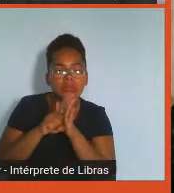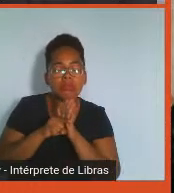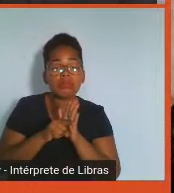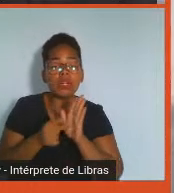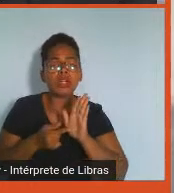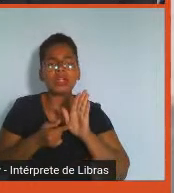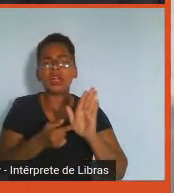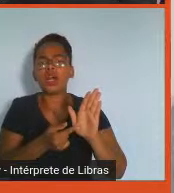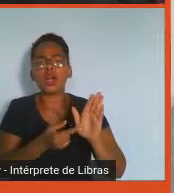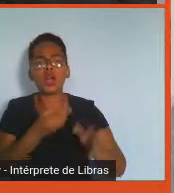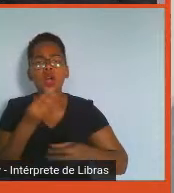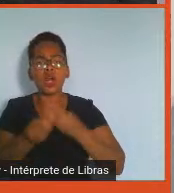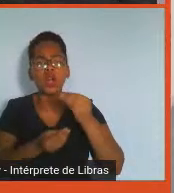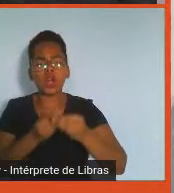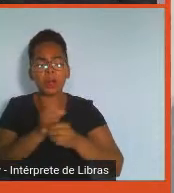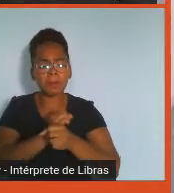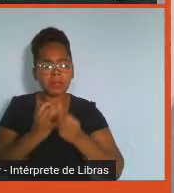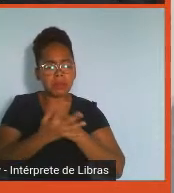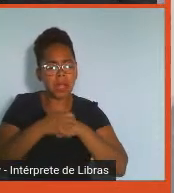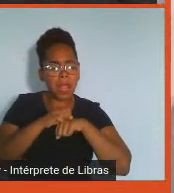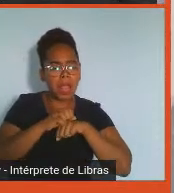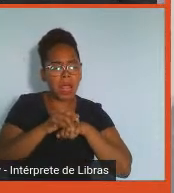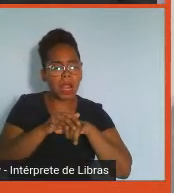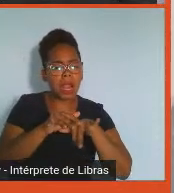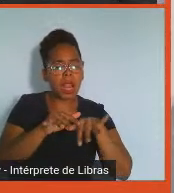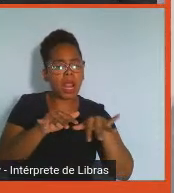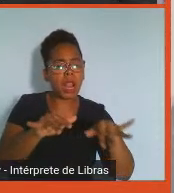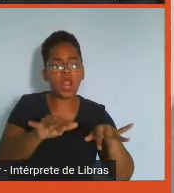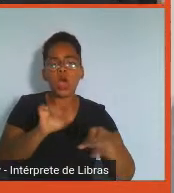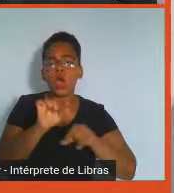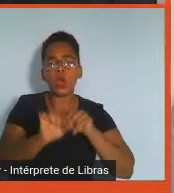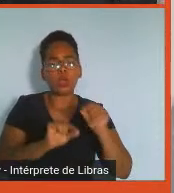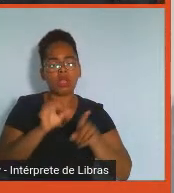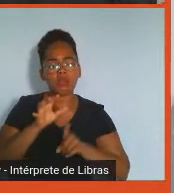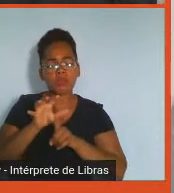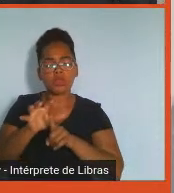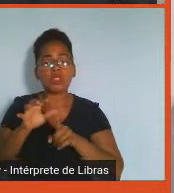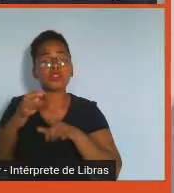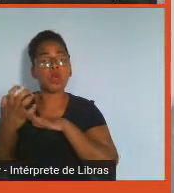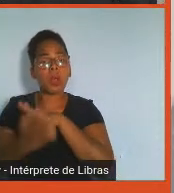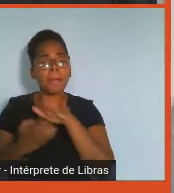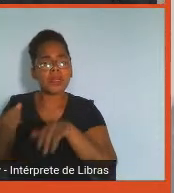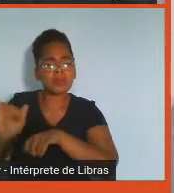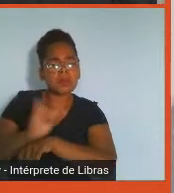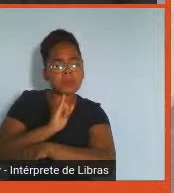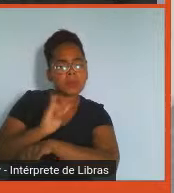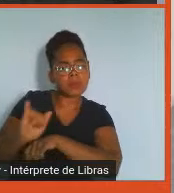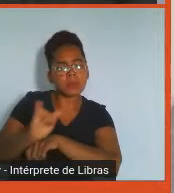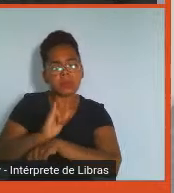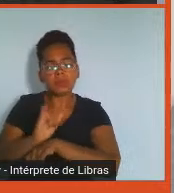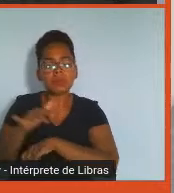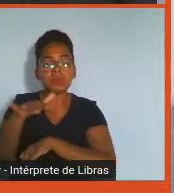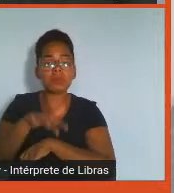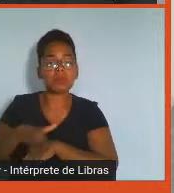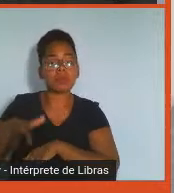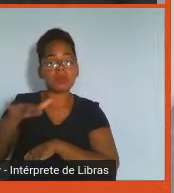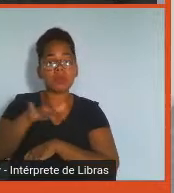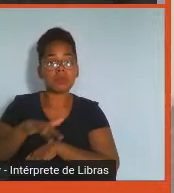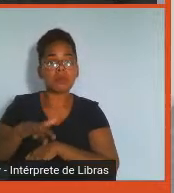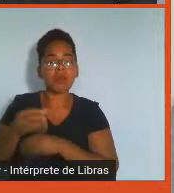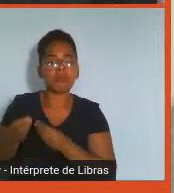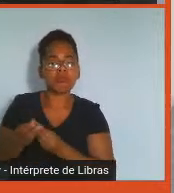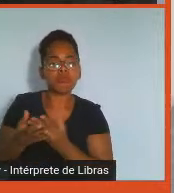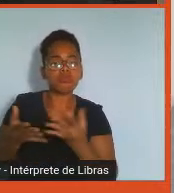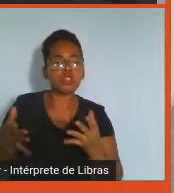cultura, buscando descobrir quais seriam as novas prioridades das empresas, né? E dos funcionários.